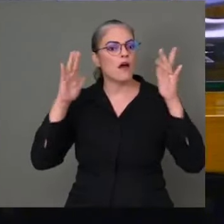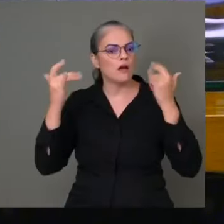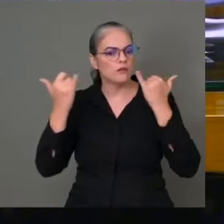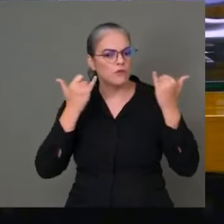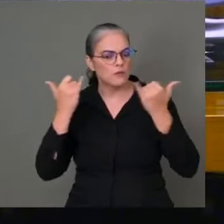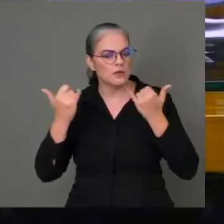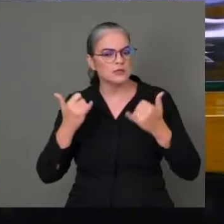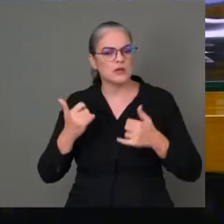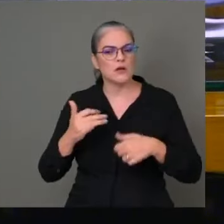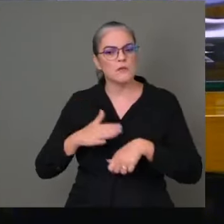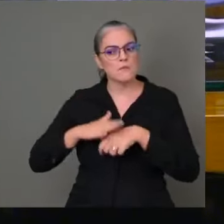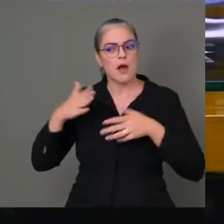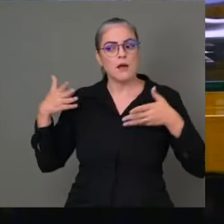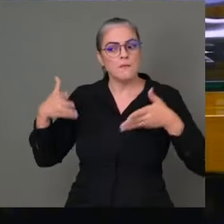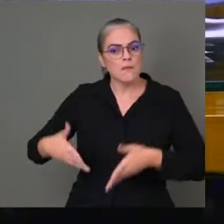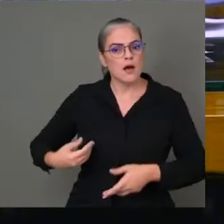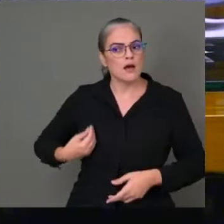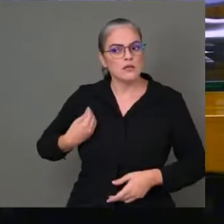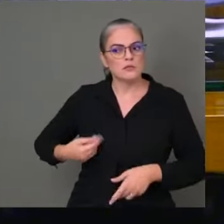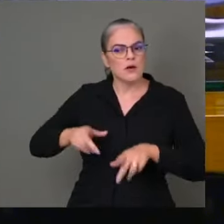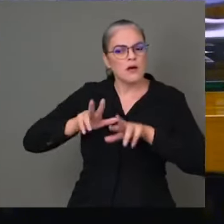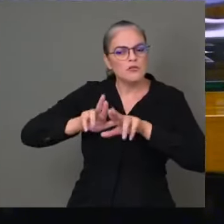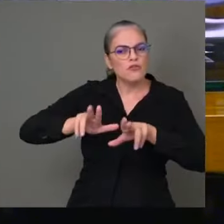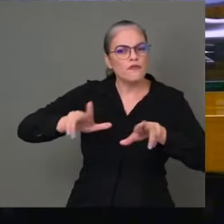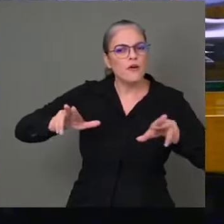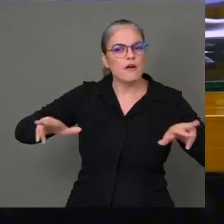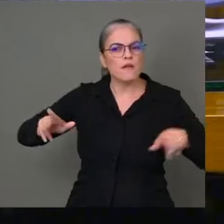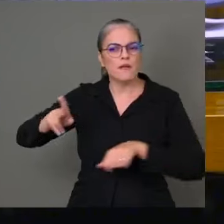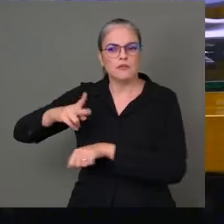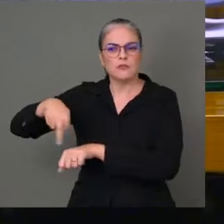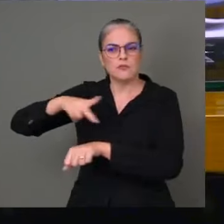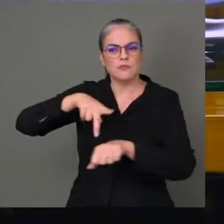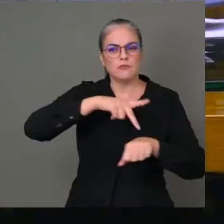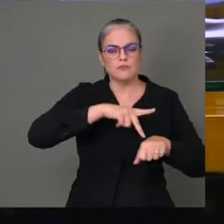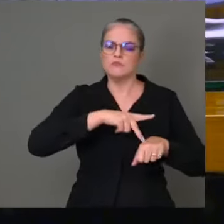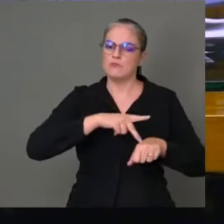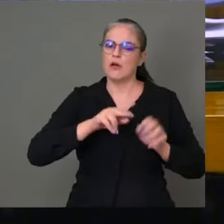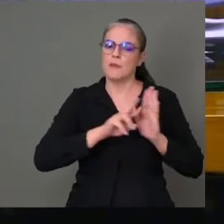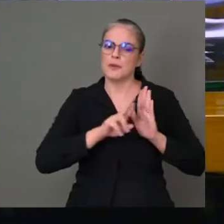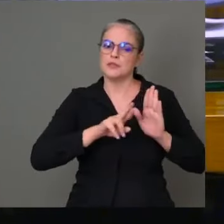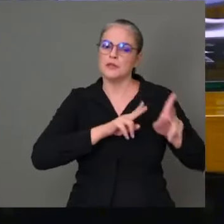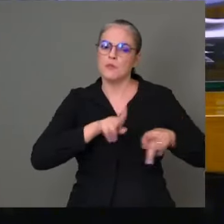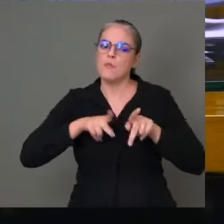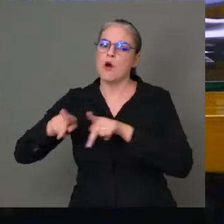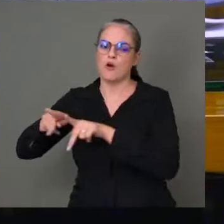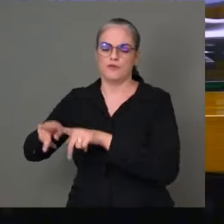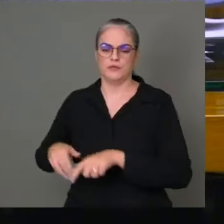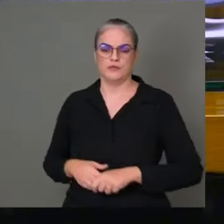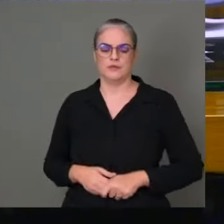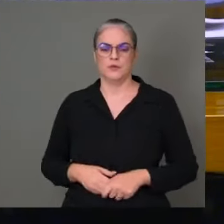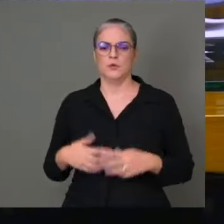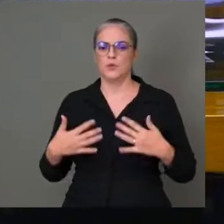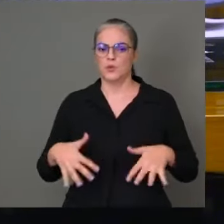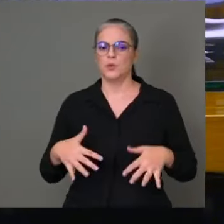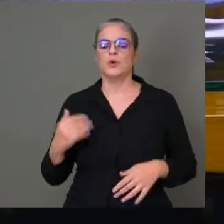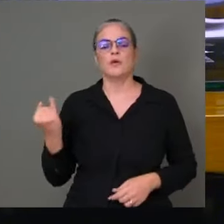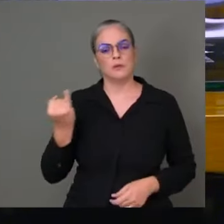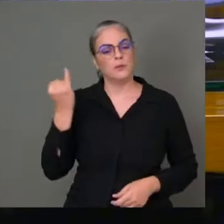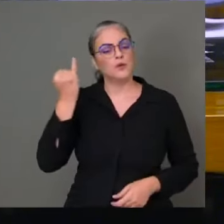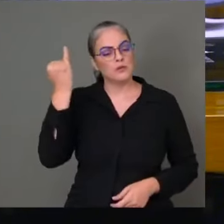participação das diversas nações e seus povos. Fato bastante relevante,